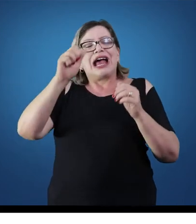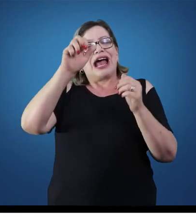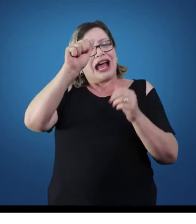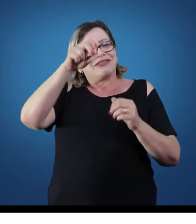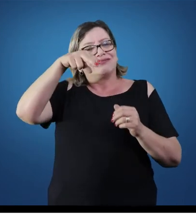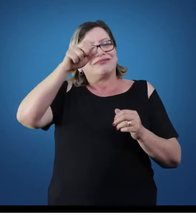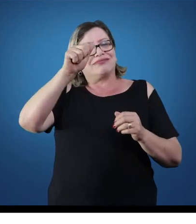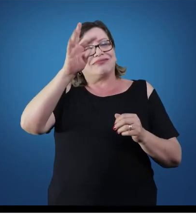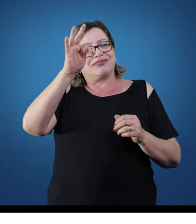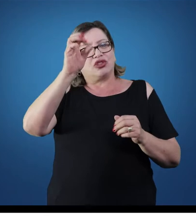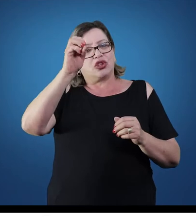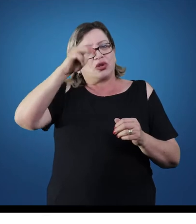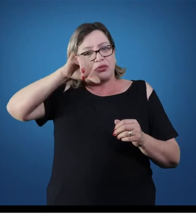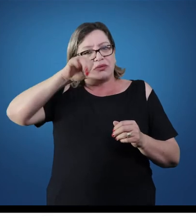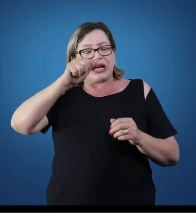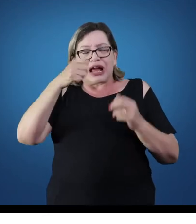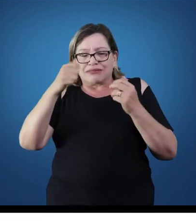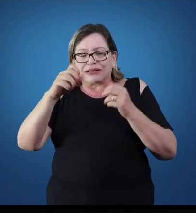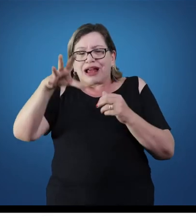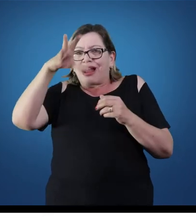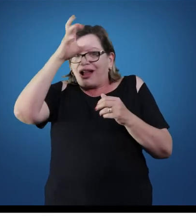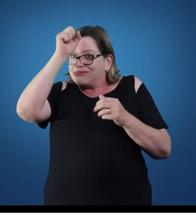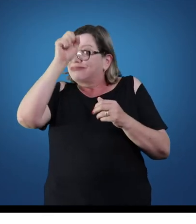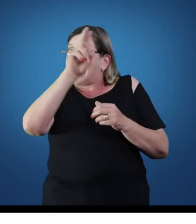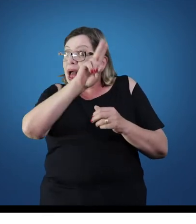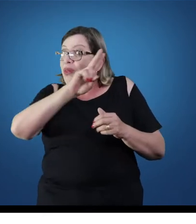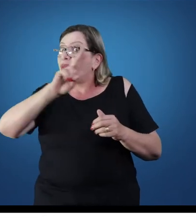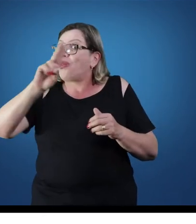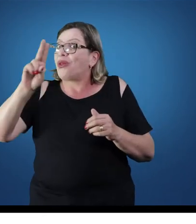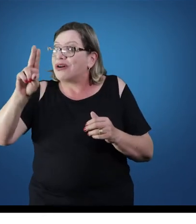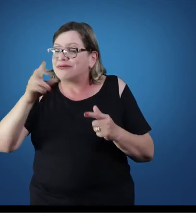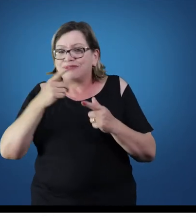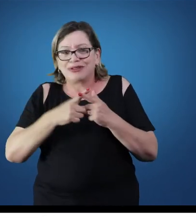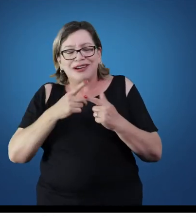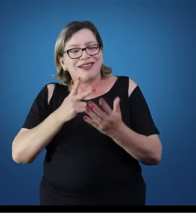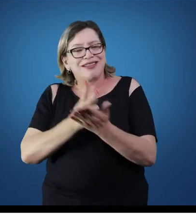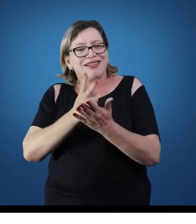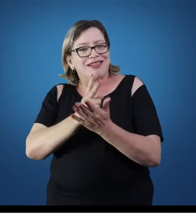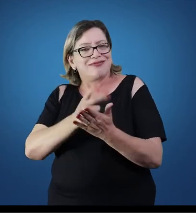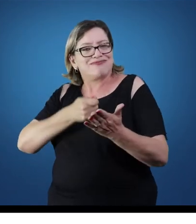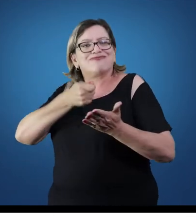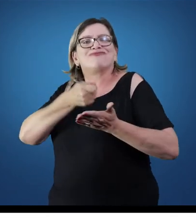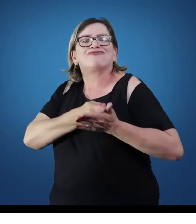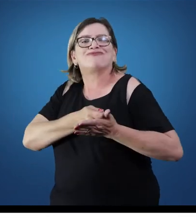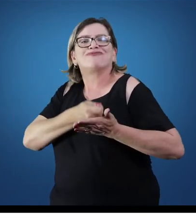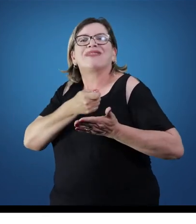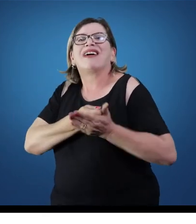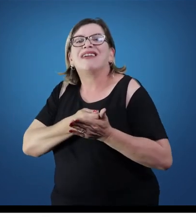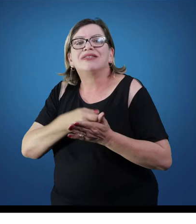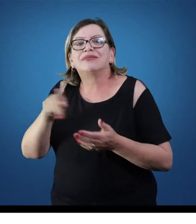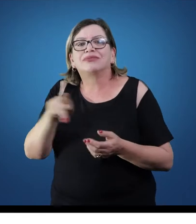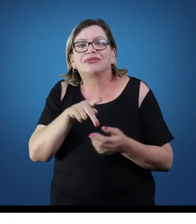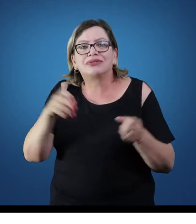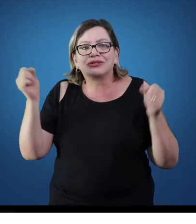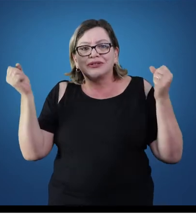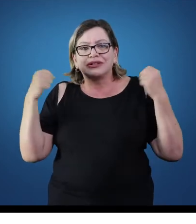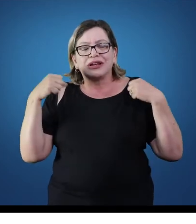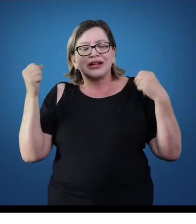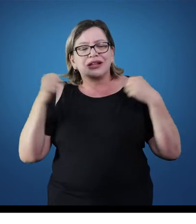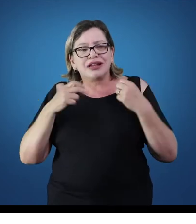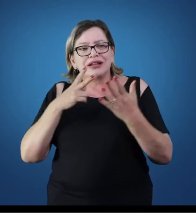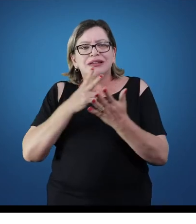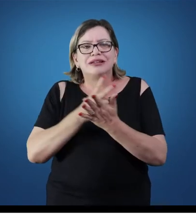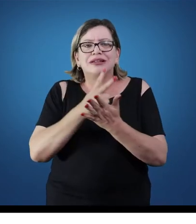ligados com relação a esses nomes, porque eles serão cobrados pelo professor de educação física. O professor de educação física